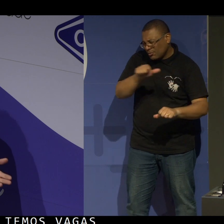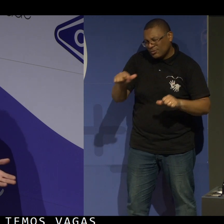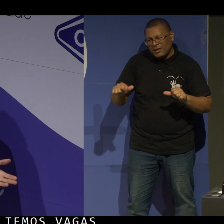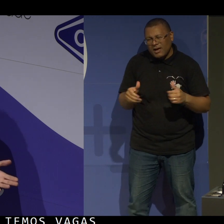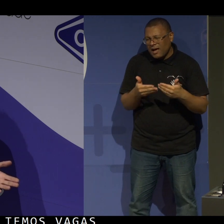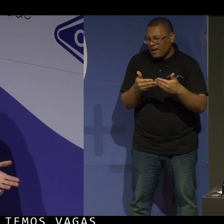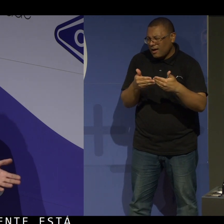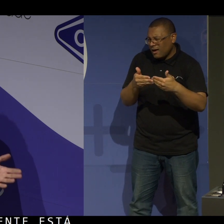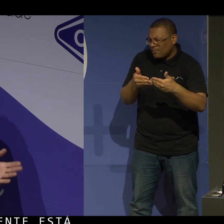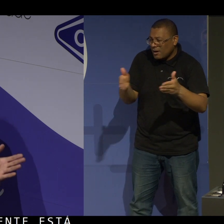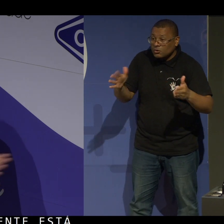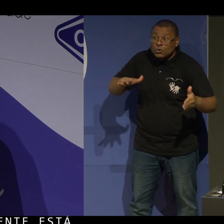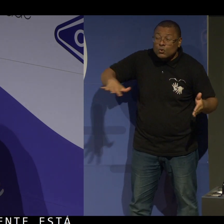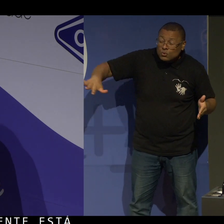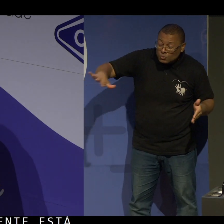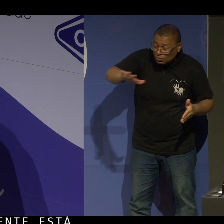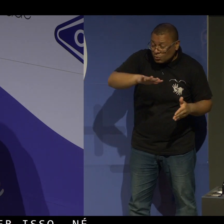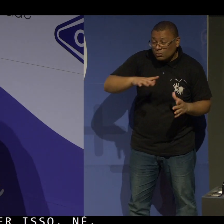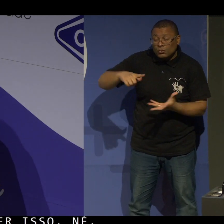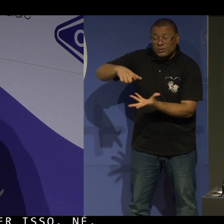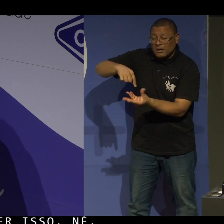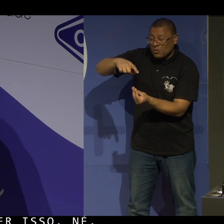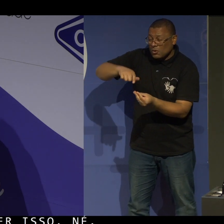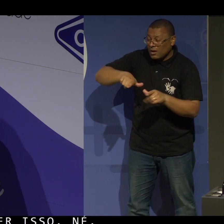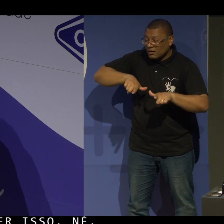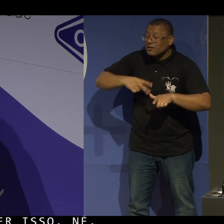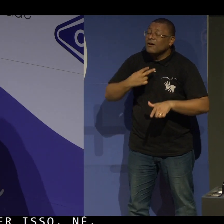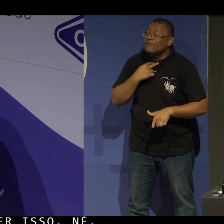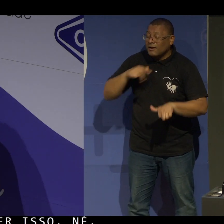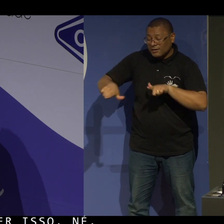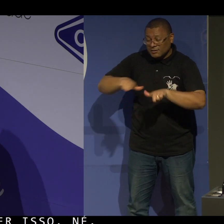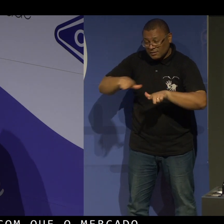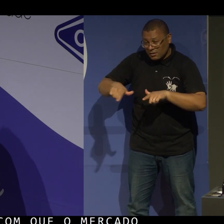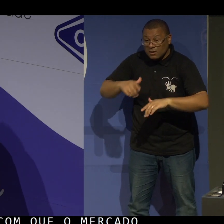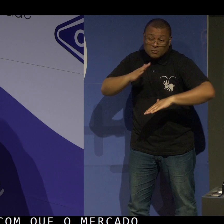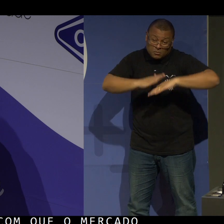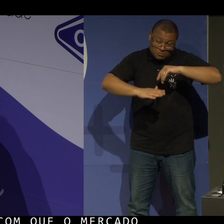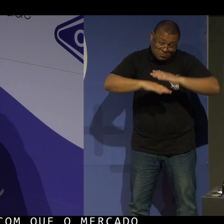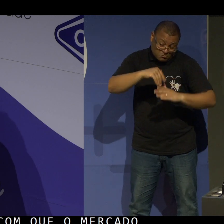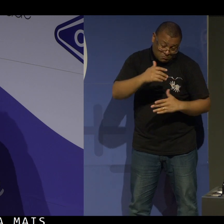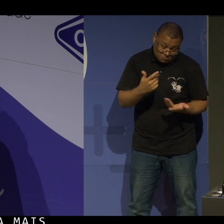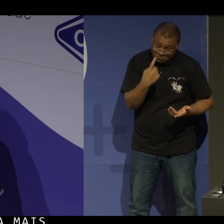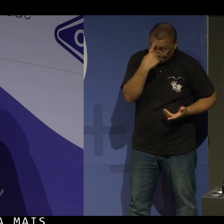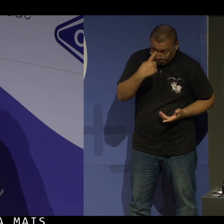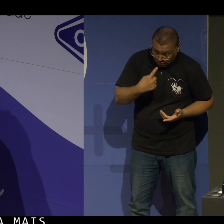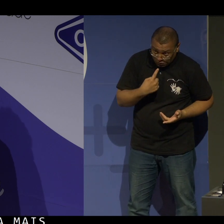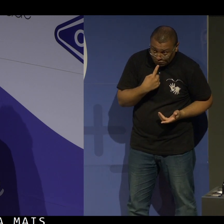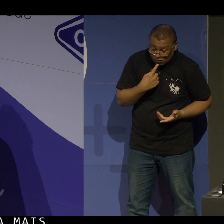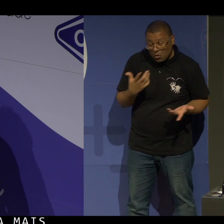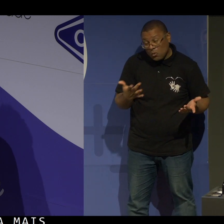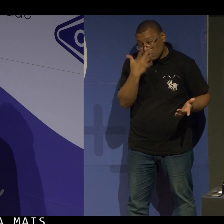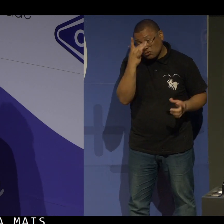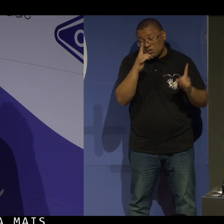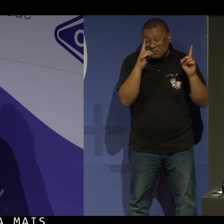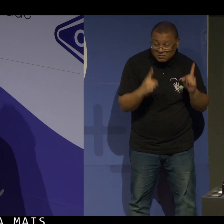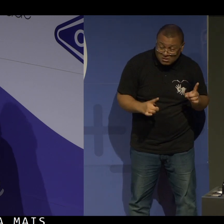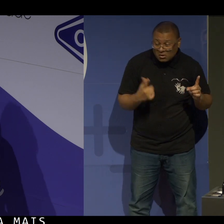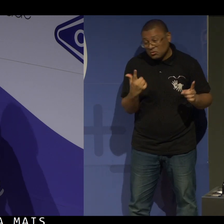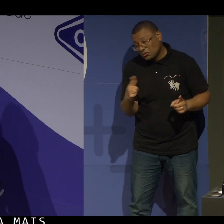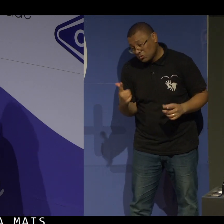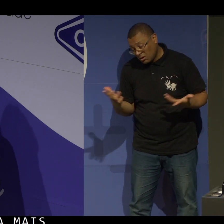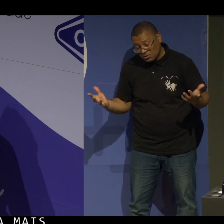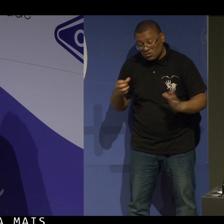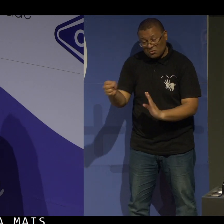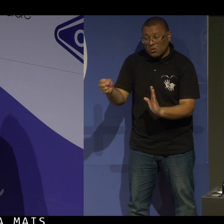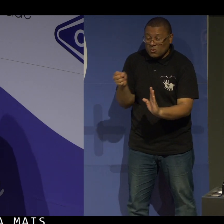fazer com que o mercado de trabalho seja mais democrático, que as pessoas sejam contratadas por competência e não se ela é ou não deficiente, para poder